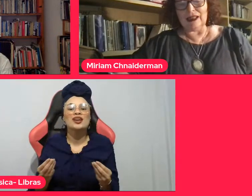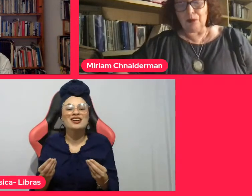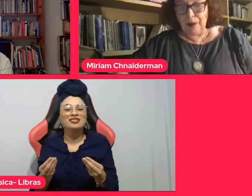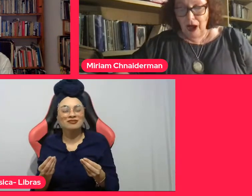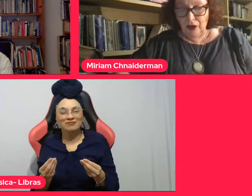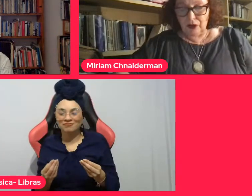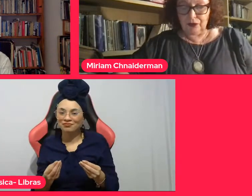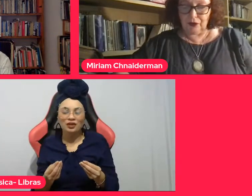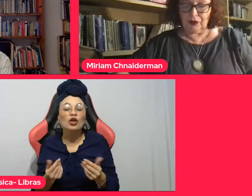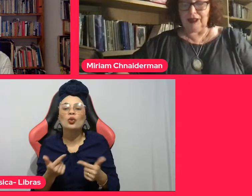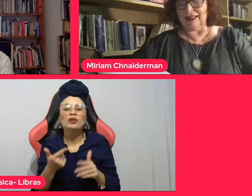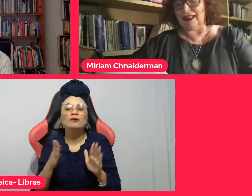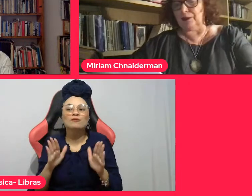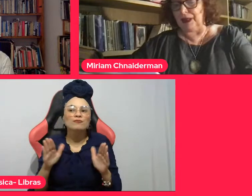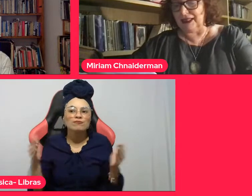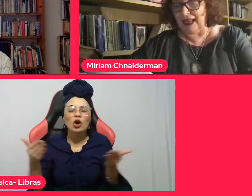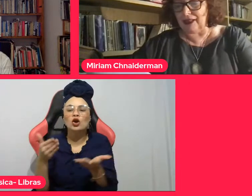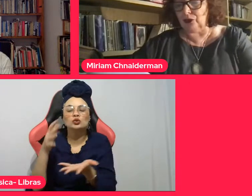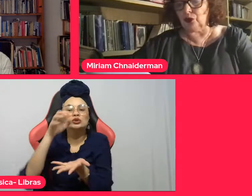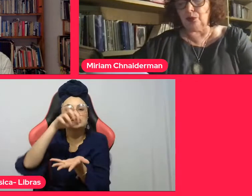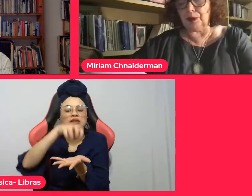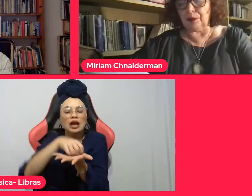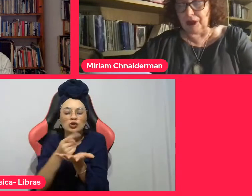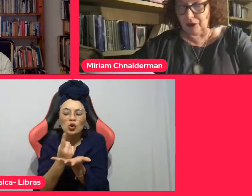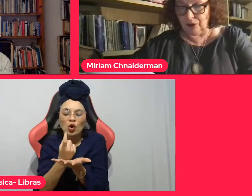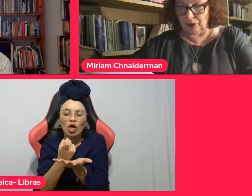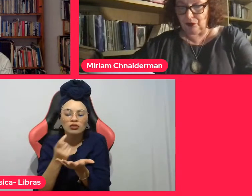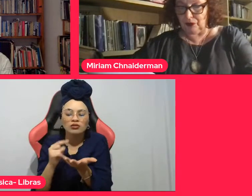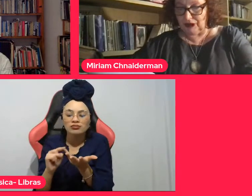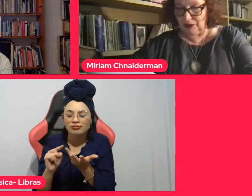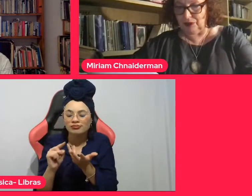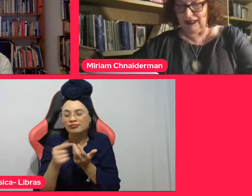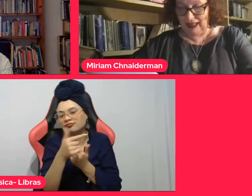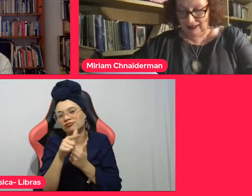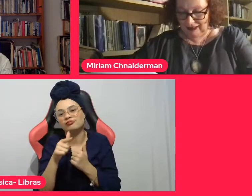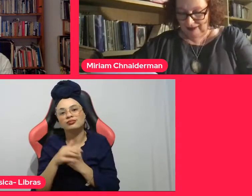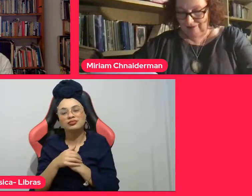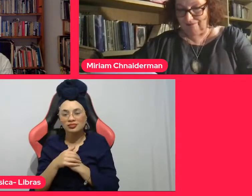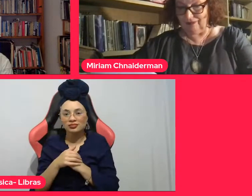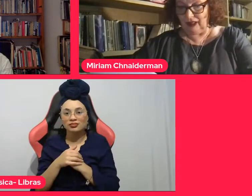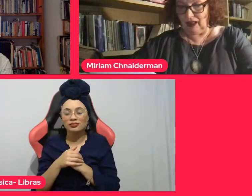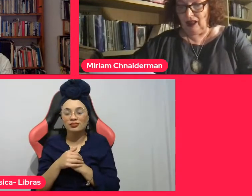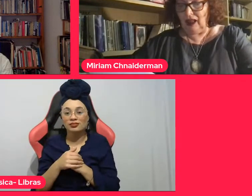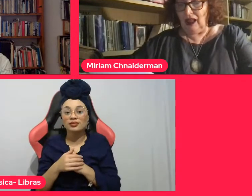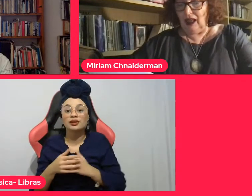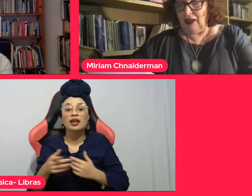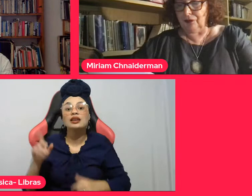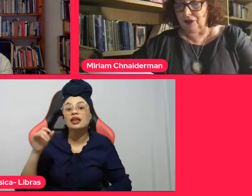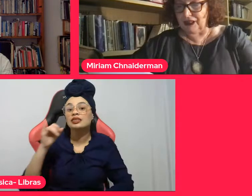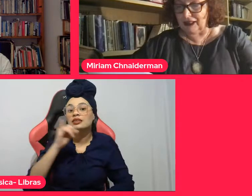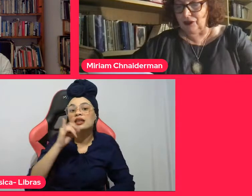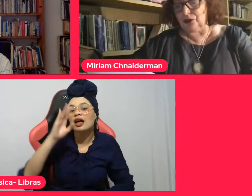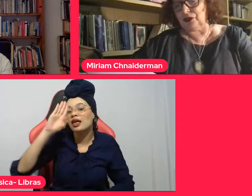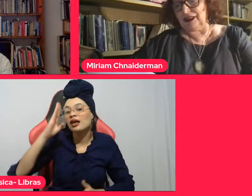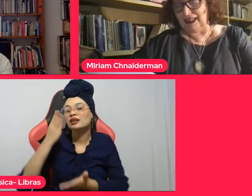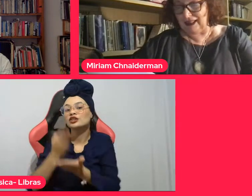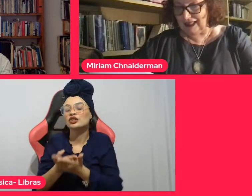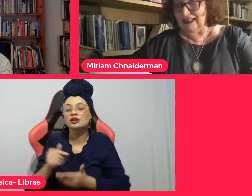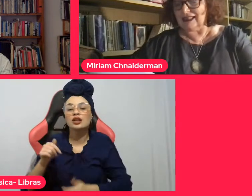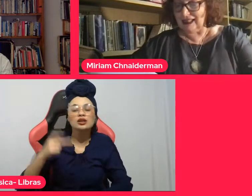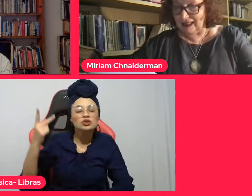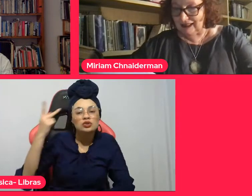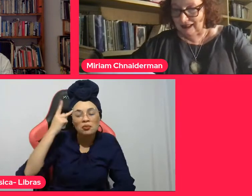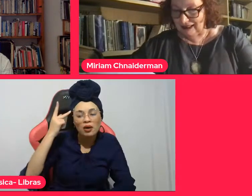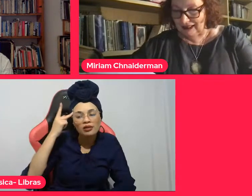Em São Paulo foi interpretado o primeiro futurismo italiano, refutando suas